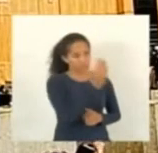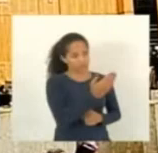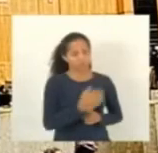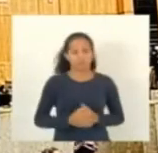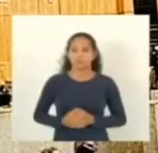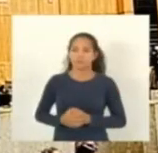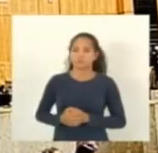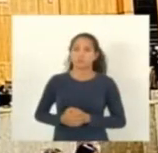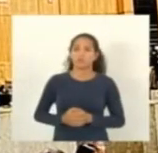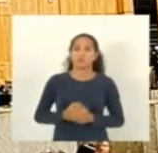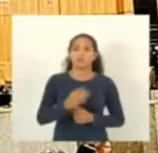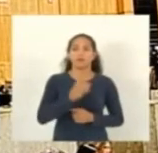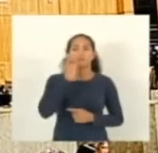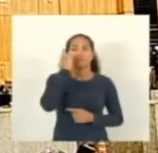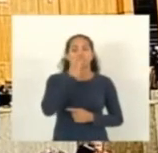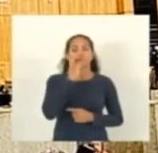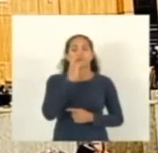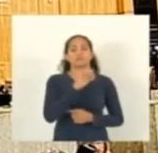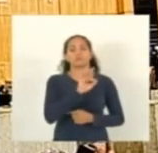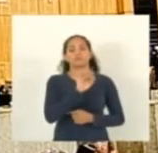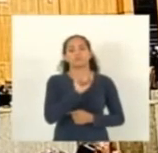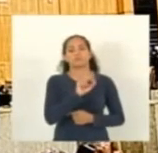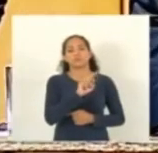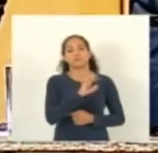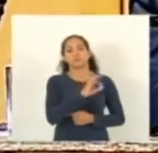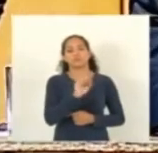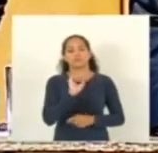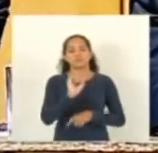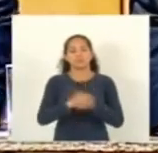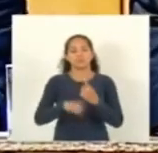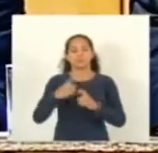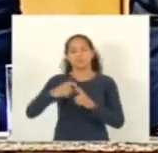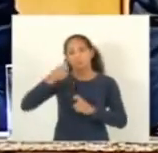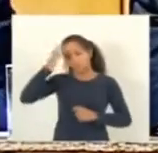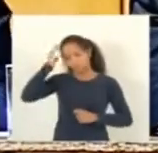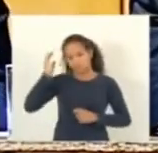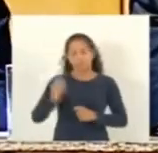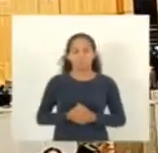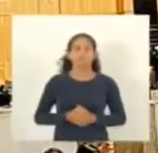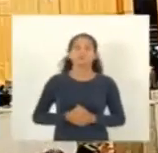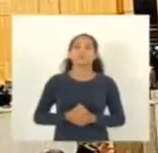com a palavra o deputado Rafael Favata em seguida deputado doutor Hércules